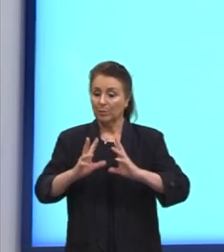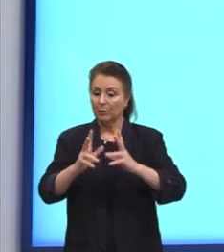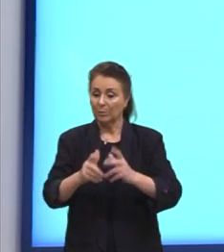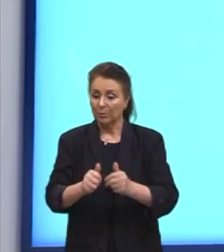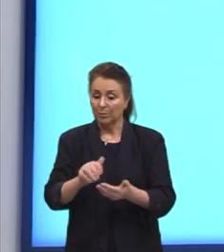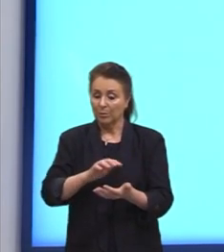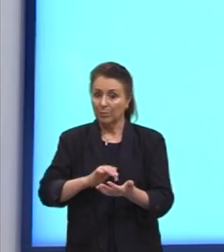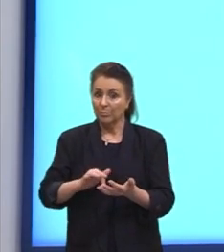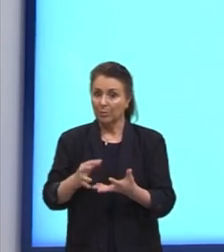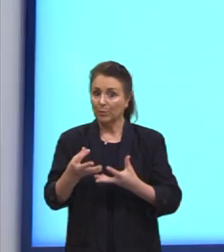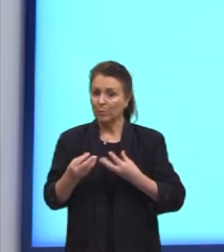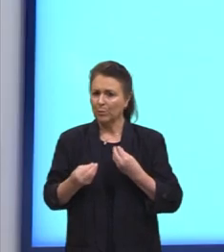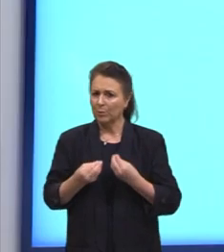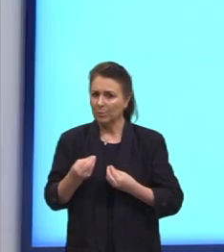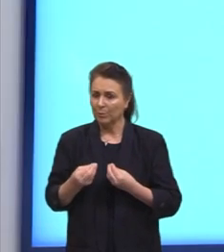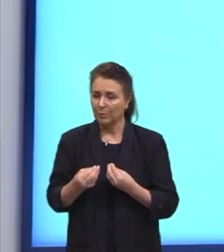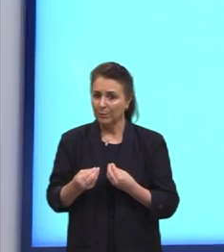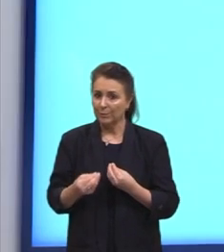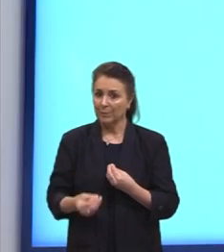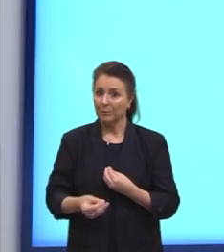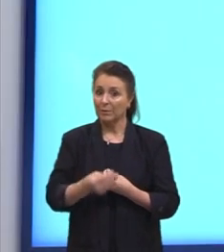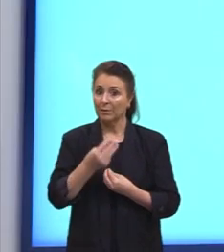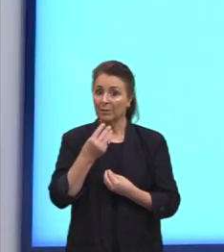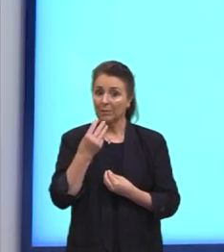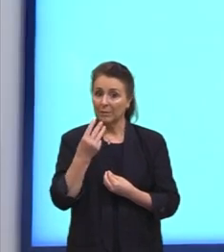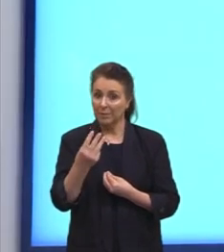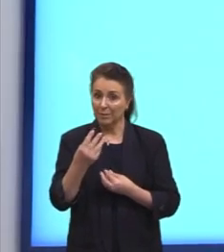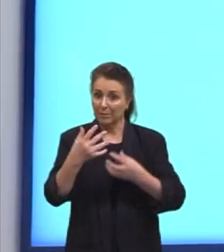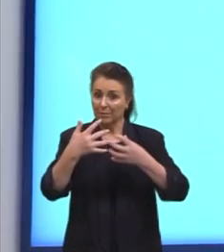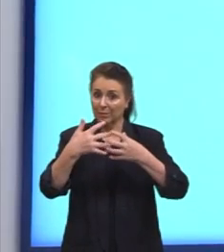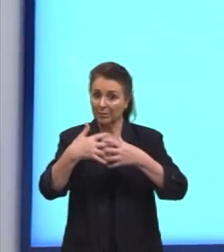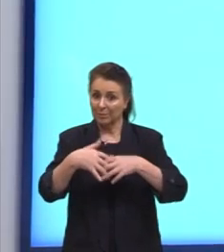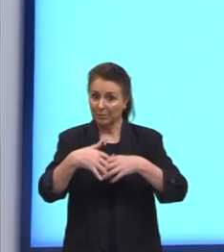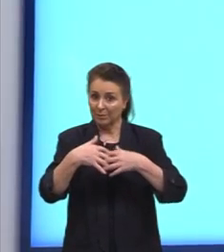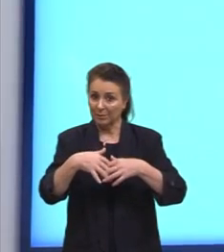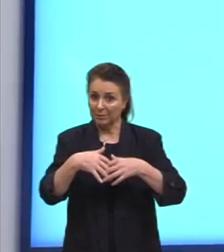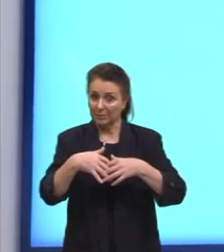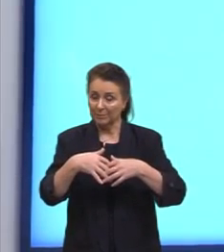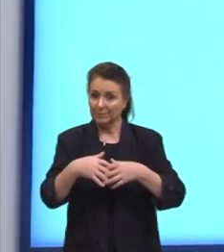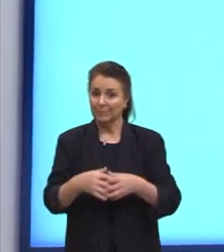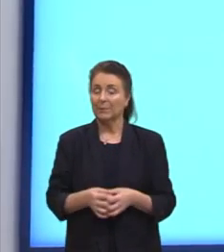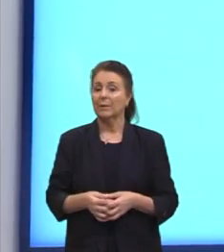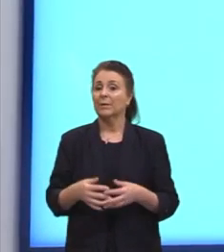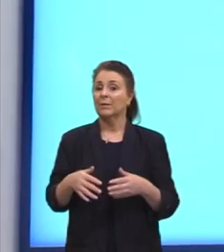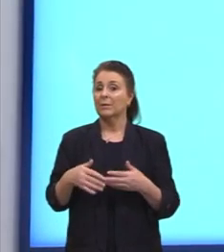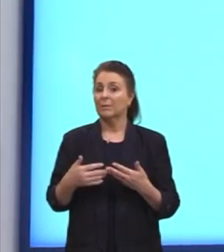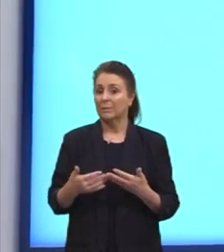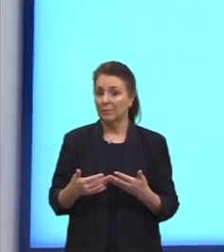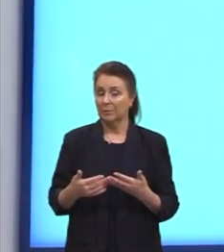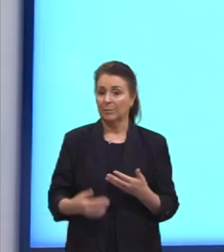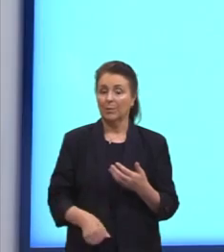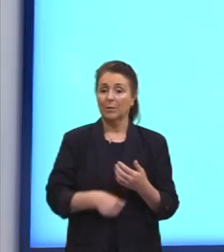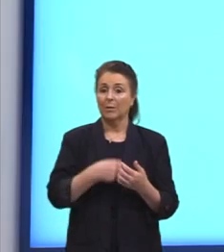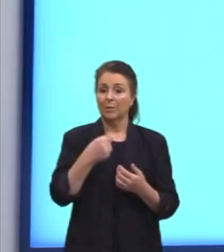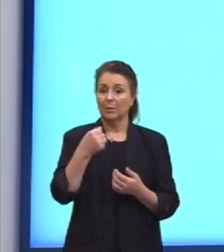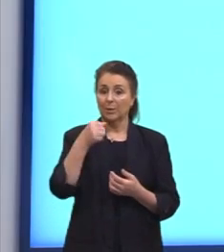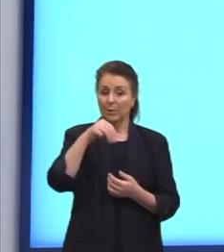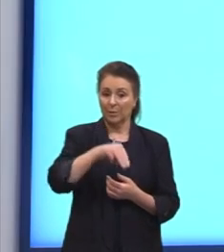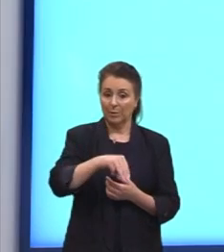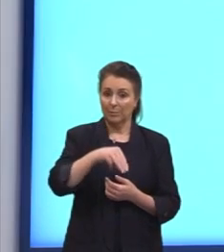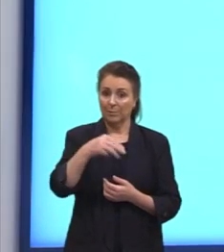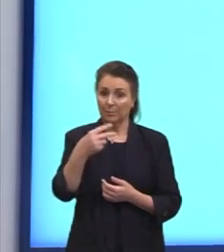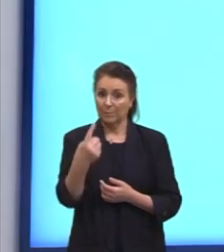Aí nós temos três máquinas para calcular. Então nós vamos considerar a máquina M1,